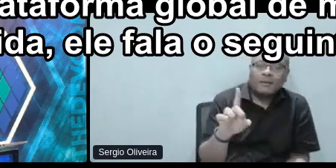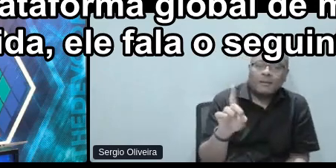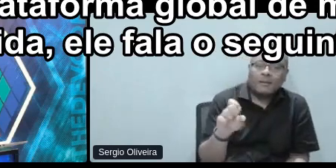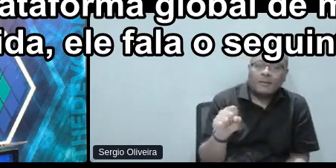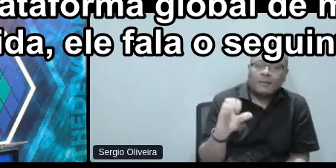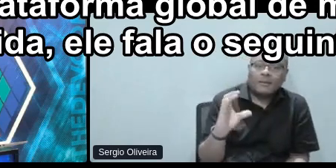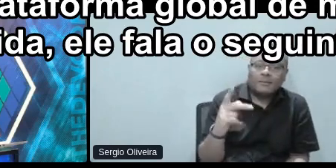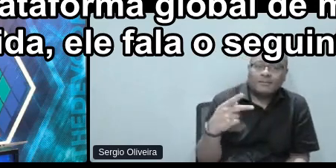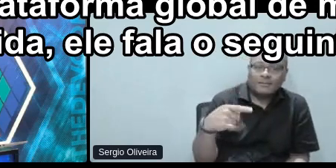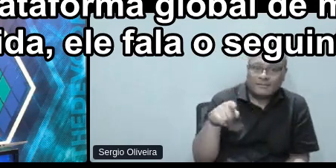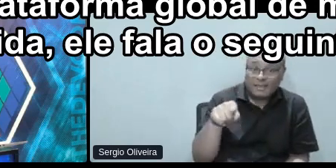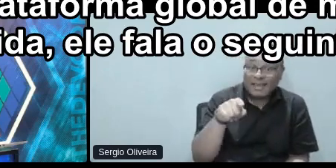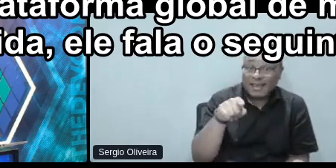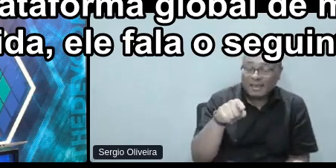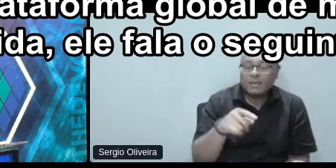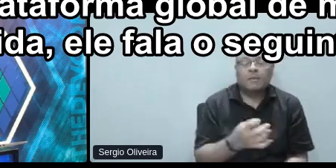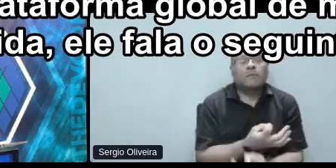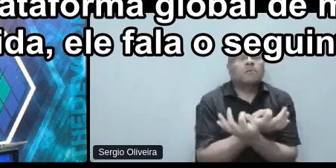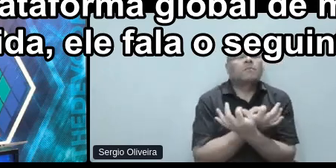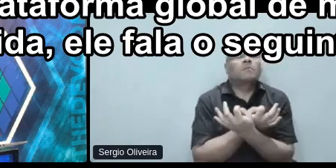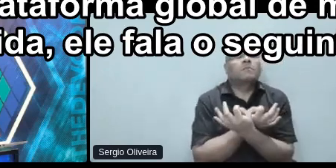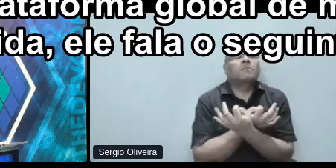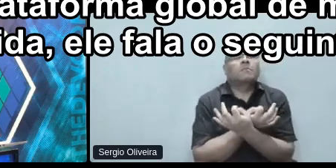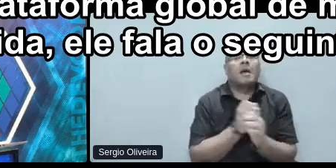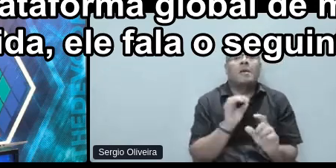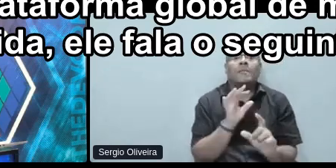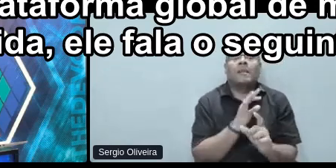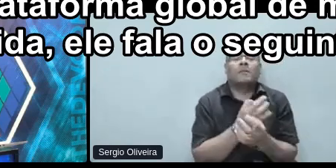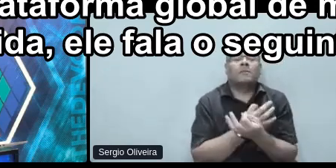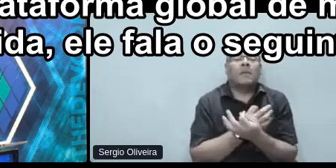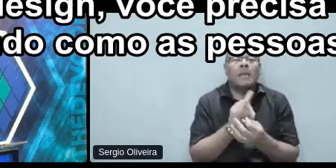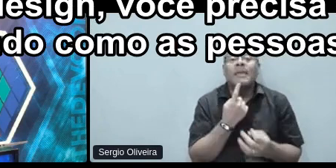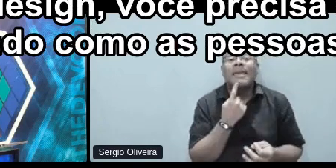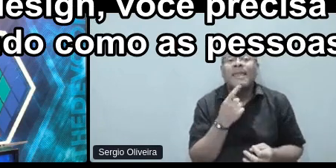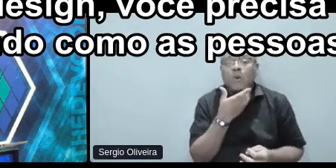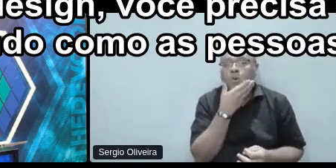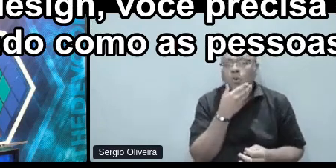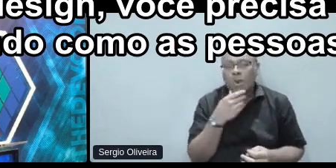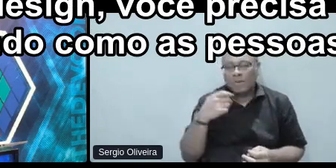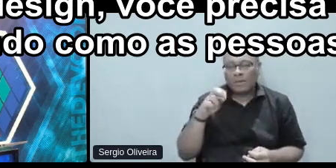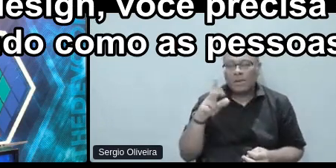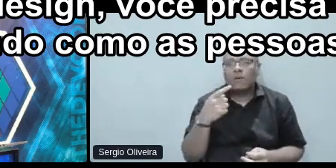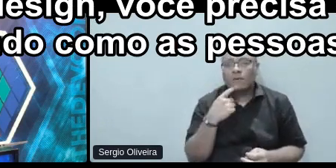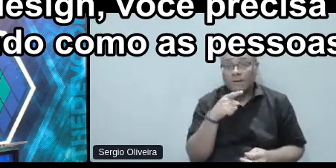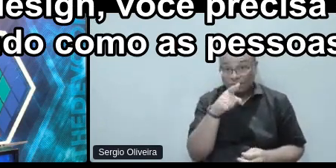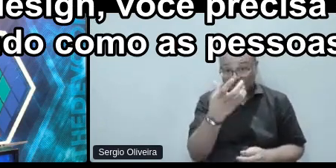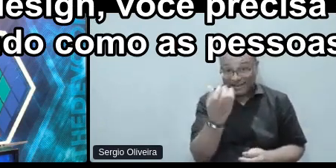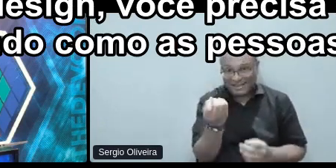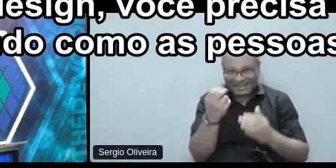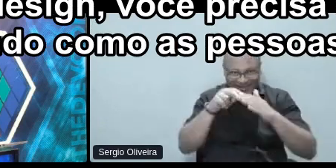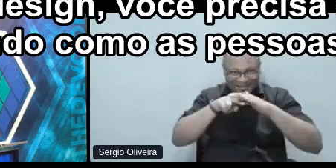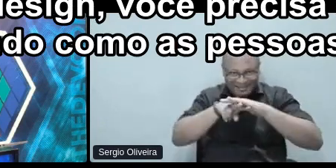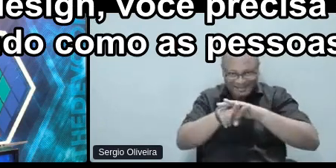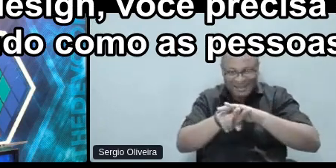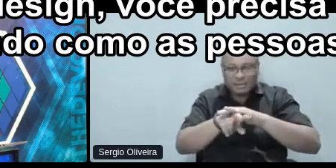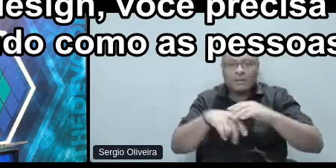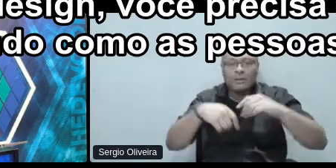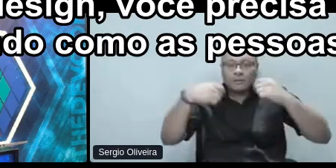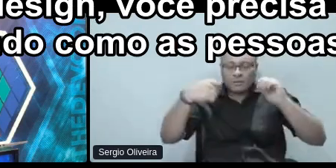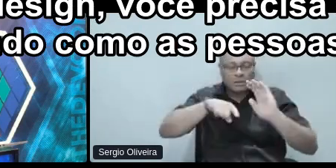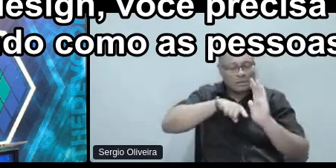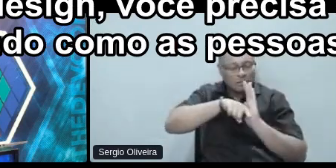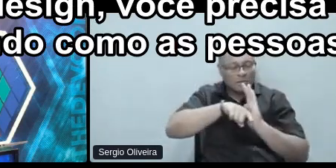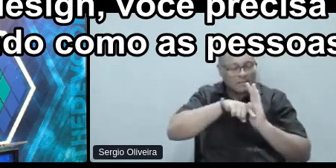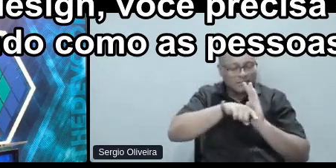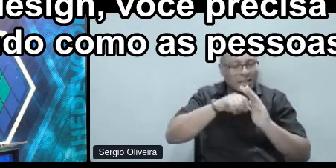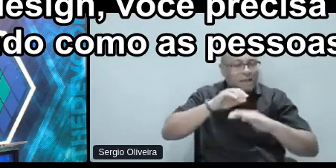meditação bem conhecida, ele fala o seguinte, para ser um grande design, você precisa olhar um pouco mais a fundo como as pessoas